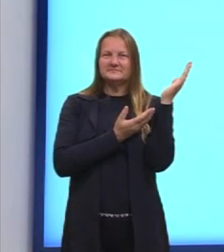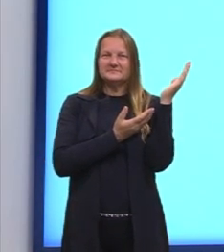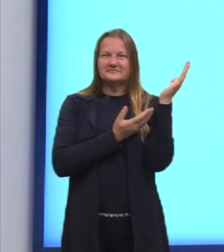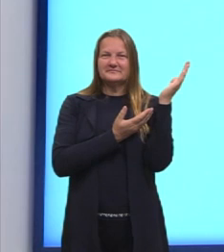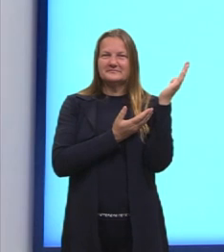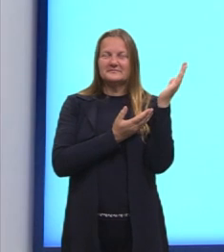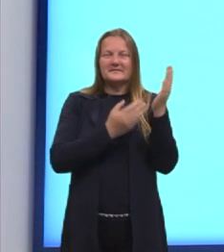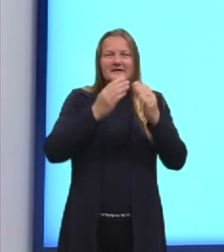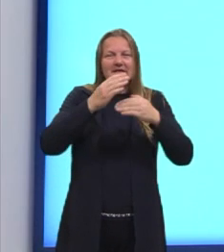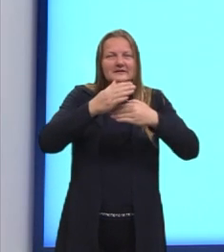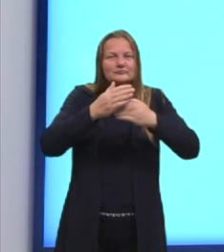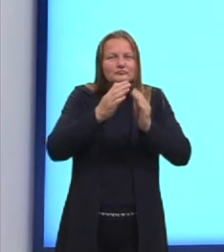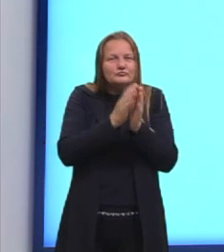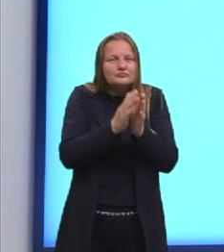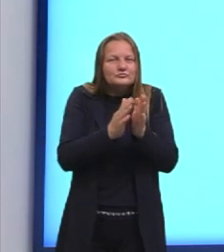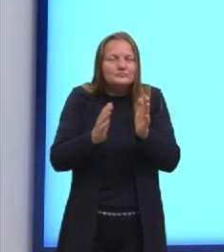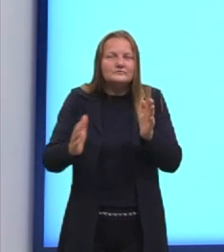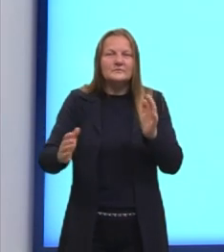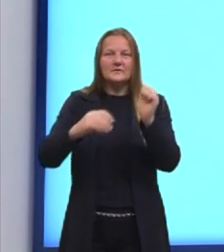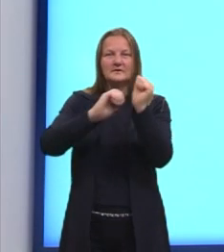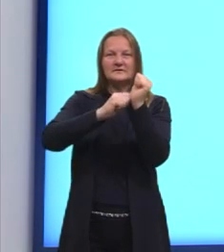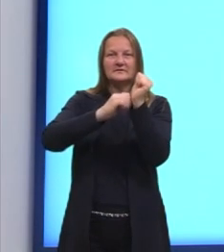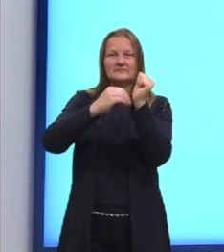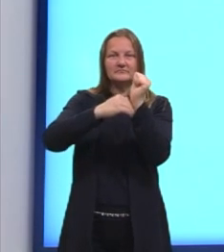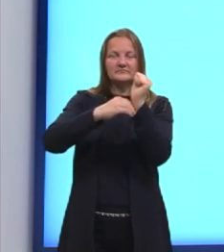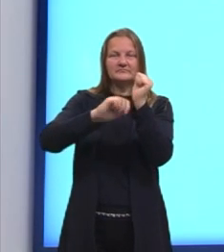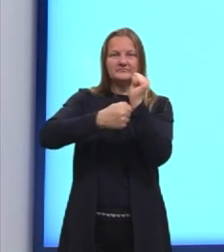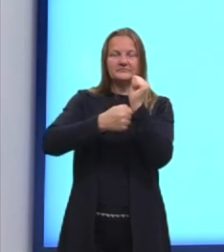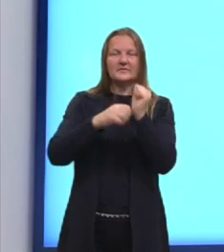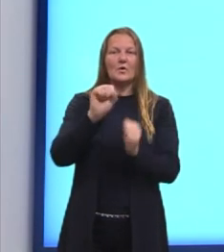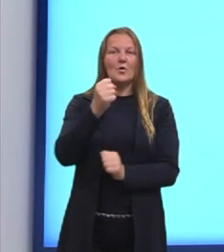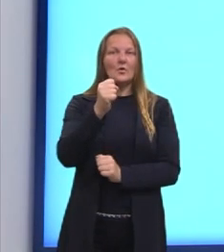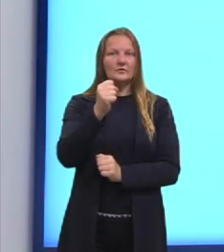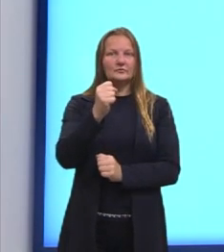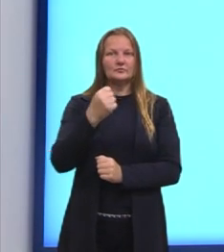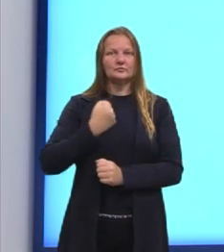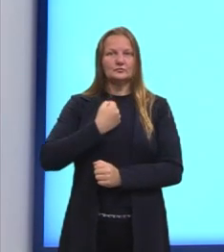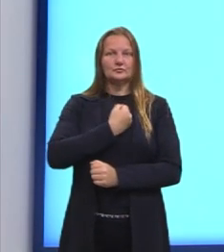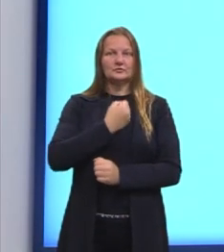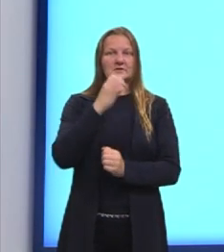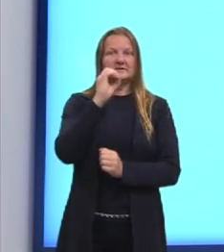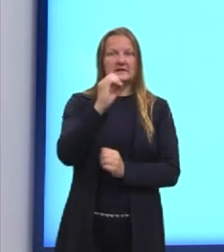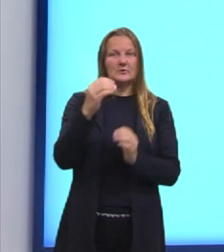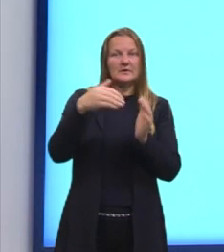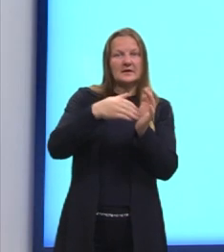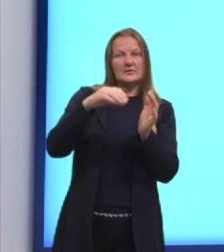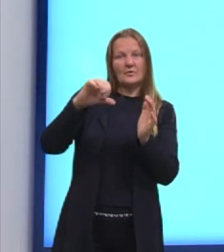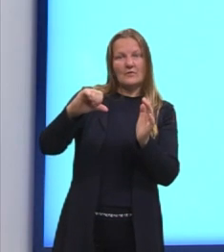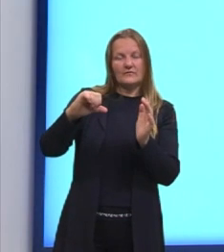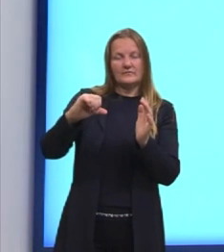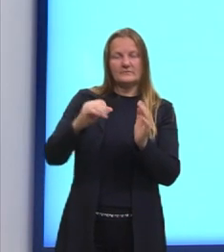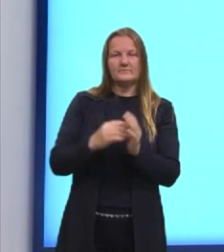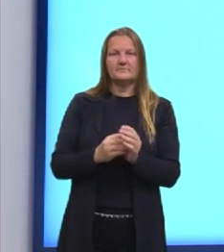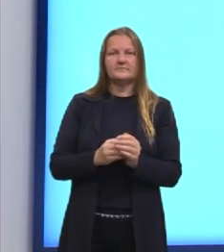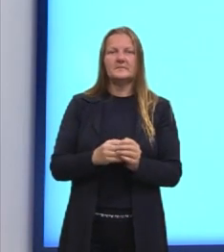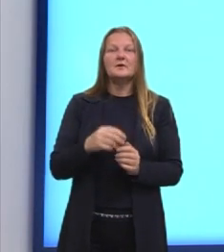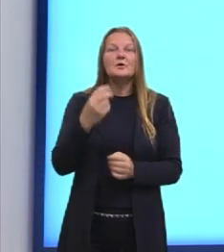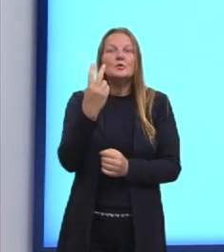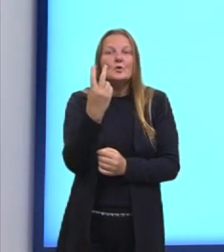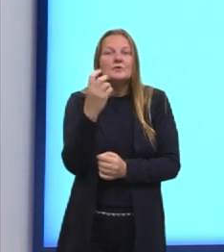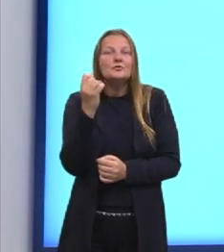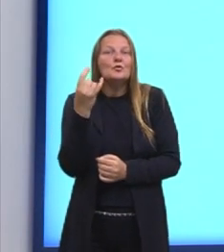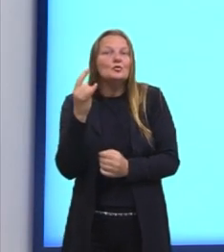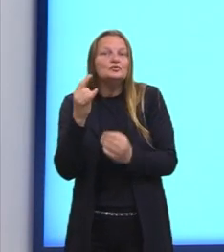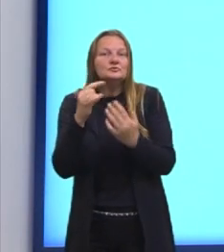sequência ali, a senha, ela tem 8 dígitos, que são os numerozinhos de 0 até 9, e ele esqueceu os